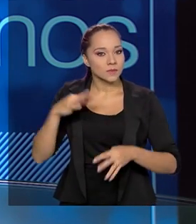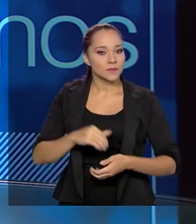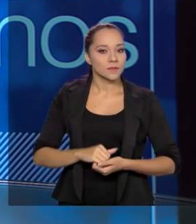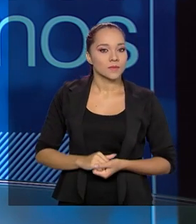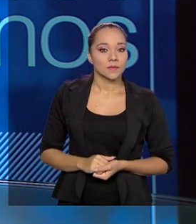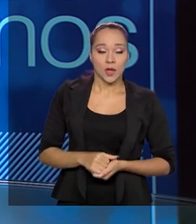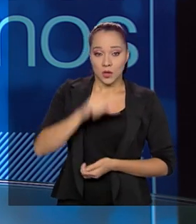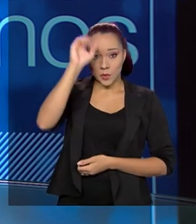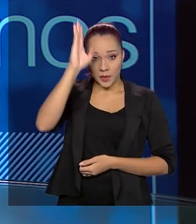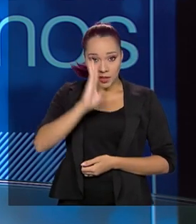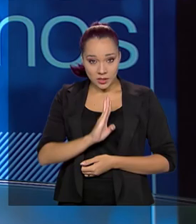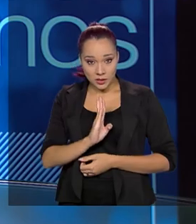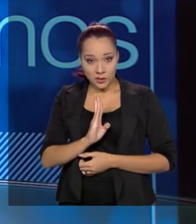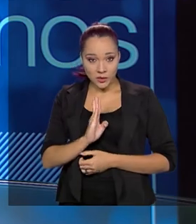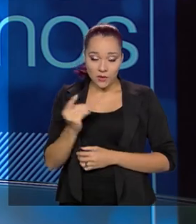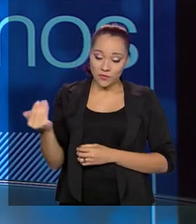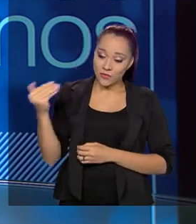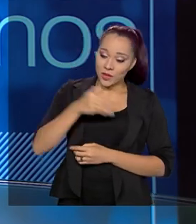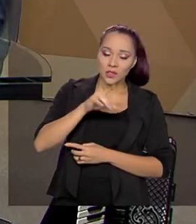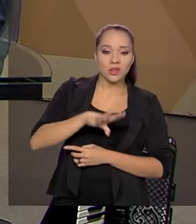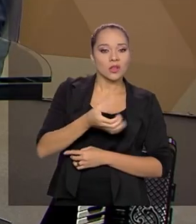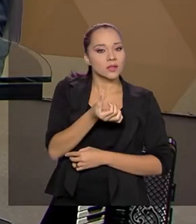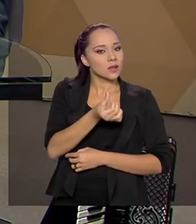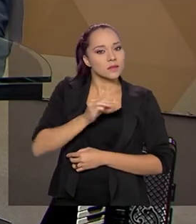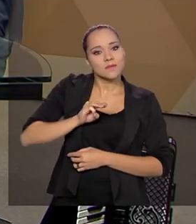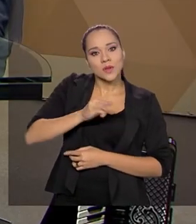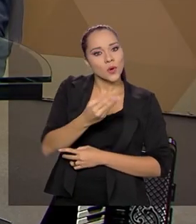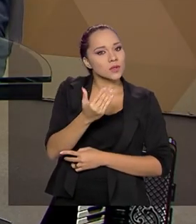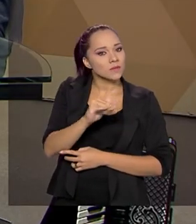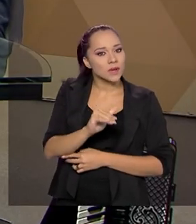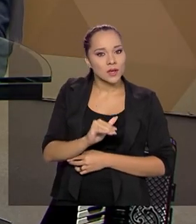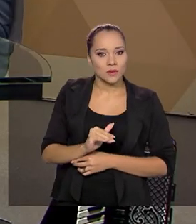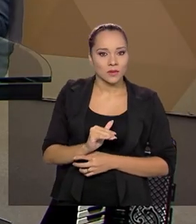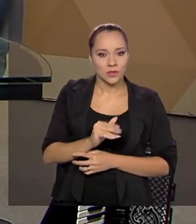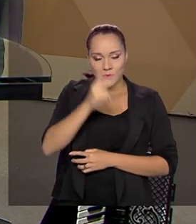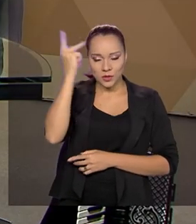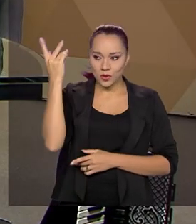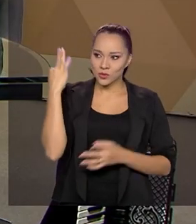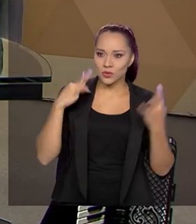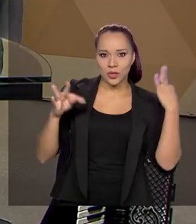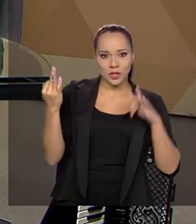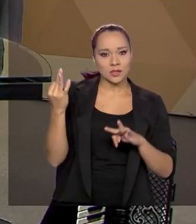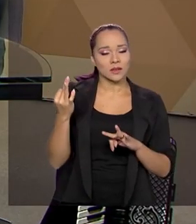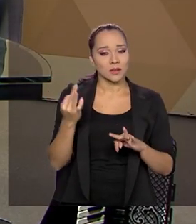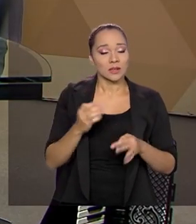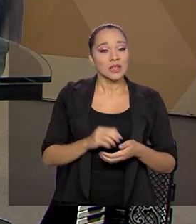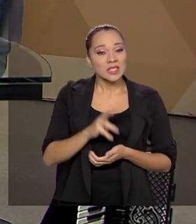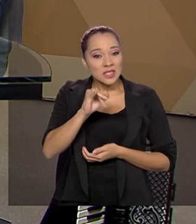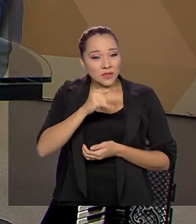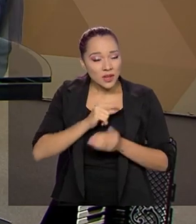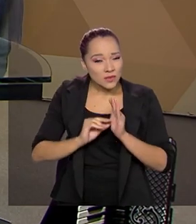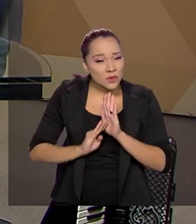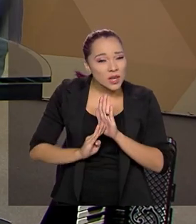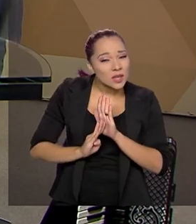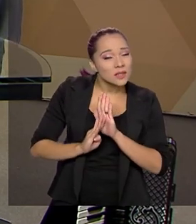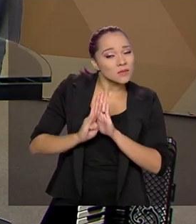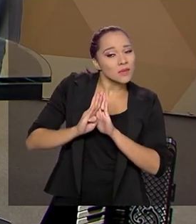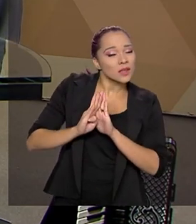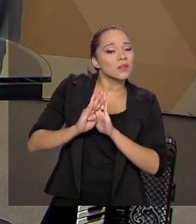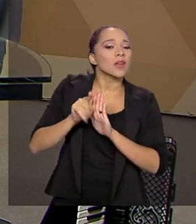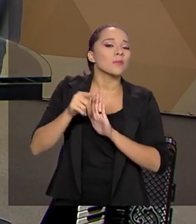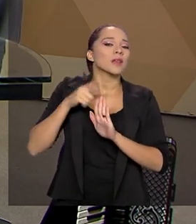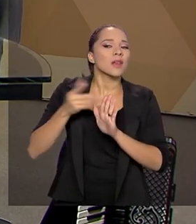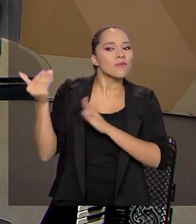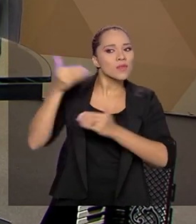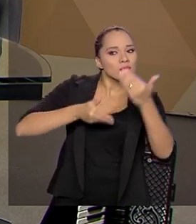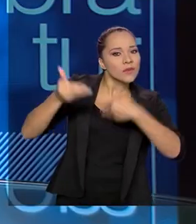E o Brasil recebe apenas 6 milhões e meio de turistas. Se nós tivéssemos tido um crescimento, pelo menos inercial, nós éramos para estar